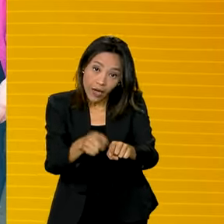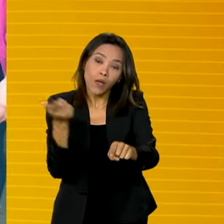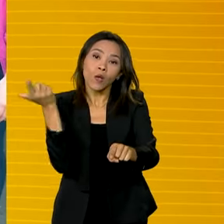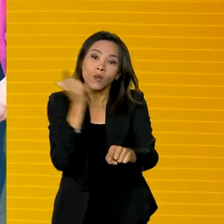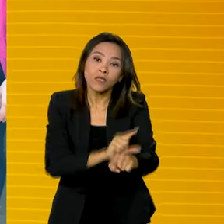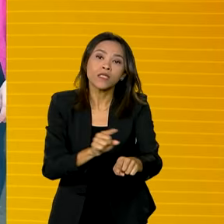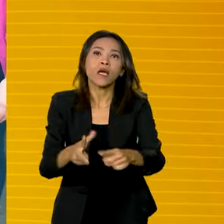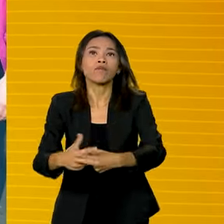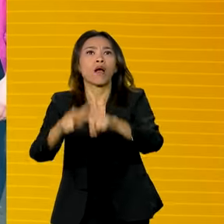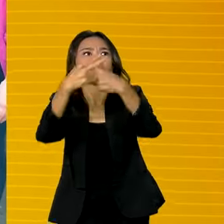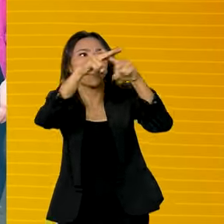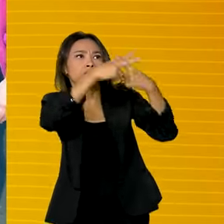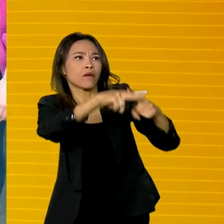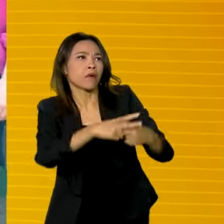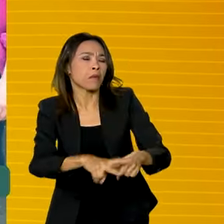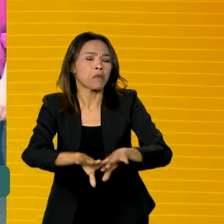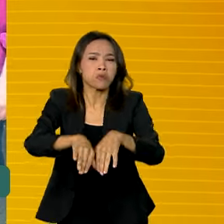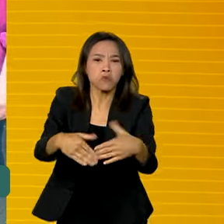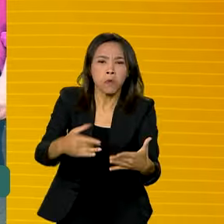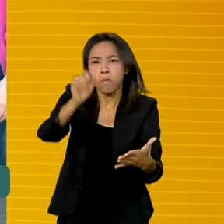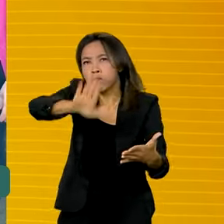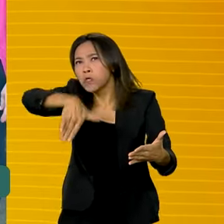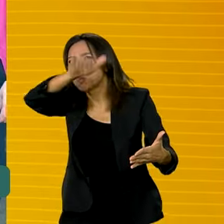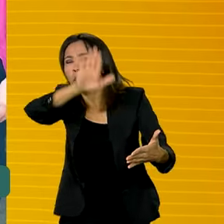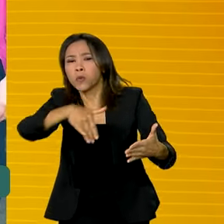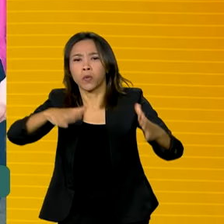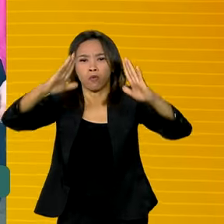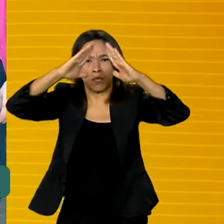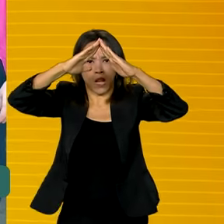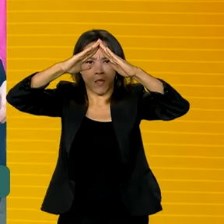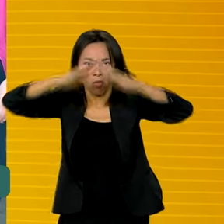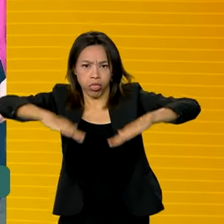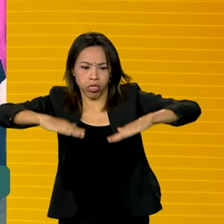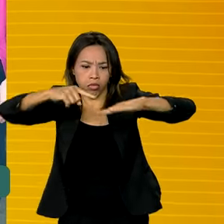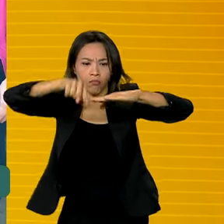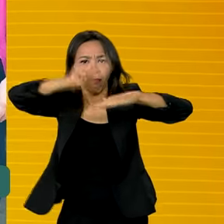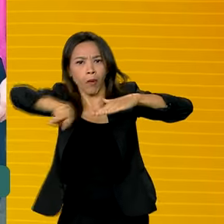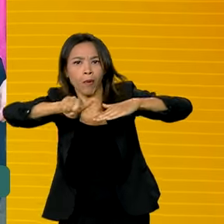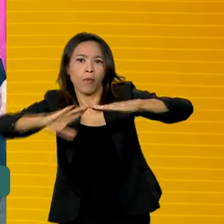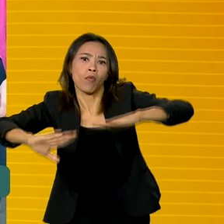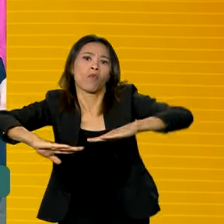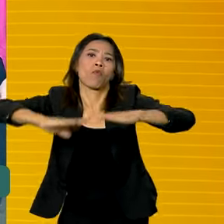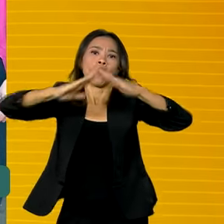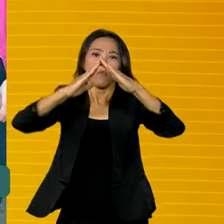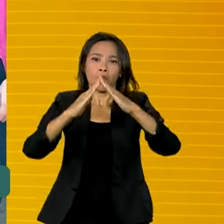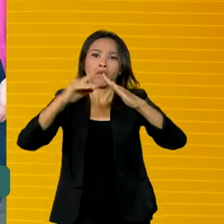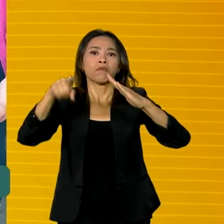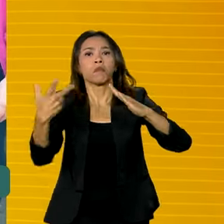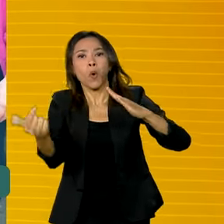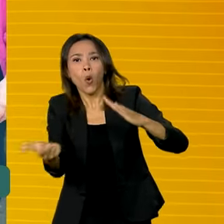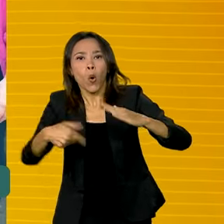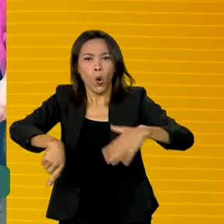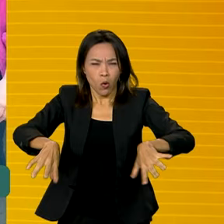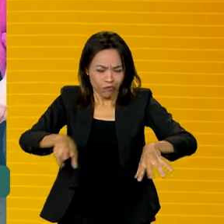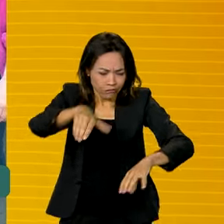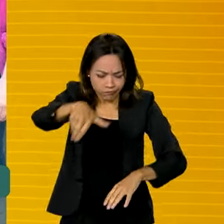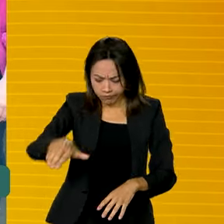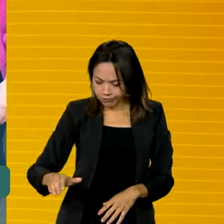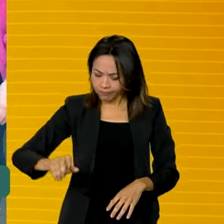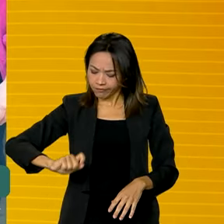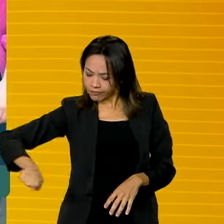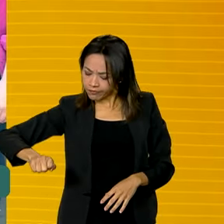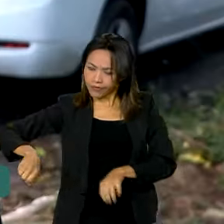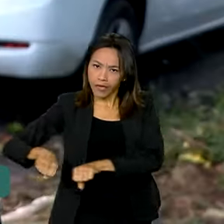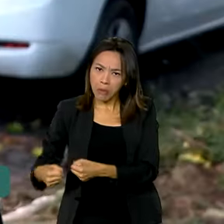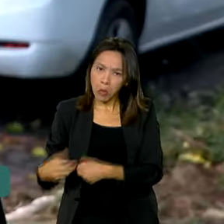reparos necessários. É a pintura, é o telhado que às vezes ficou com problema, é reparar alguma carteira, algum equipamento, algum